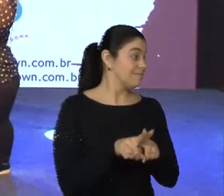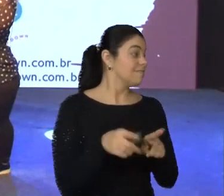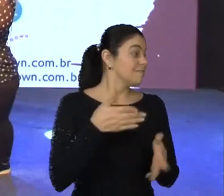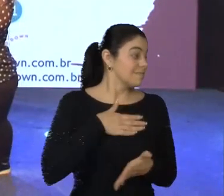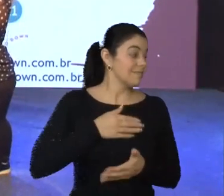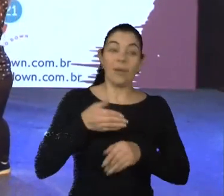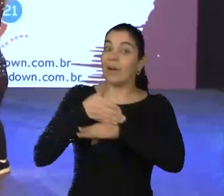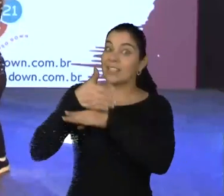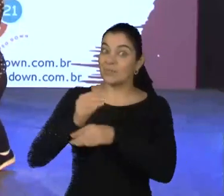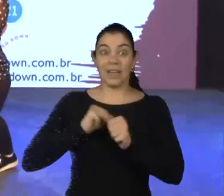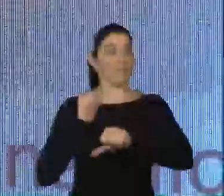fazer parte dessa mudança, Alex. Agradeço.